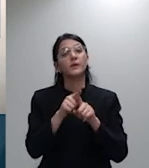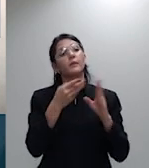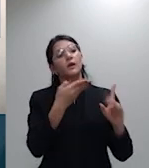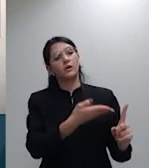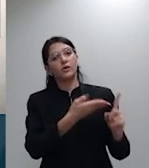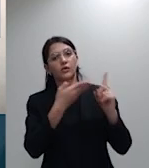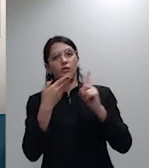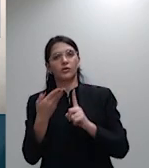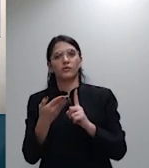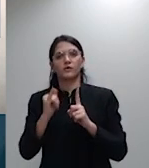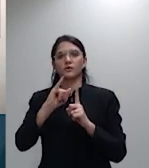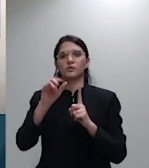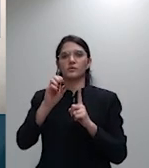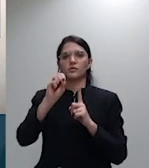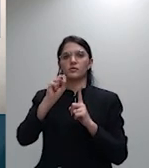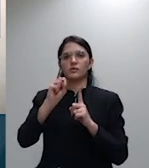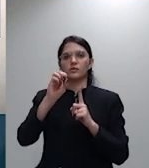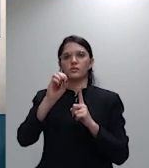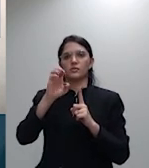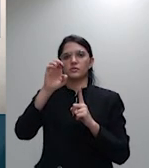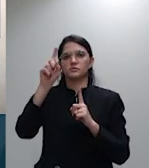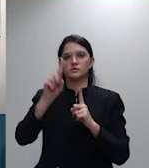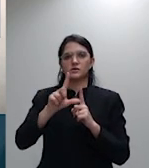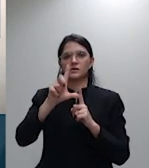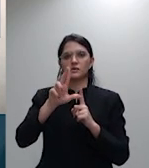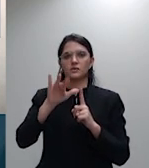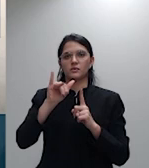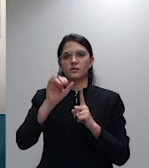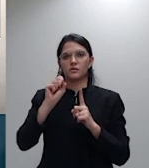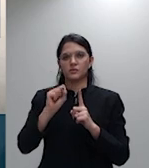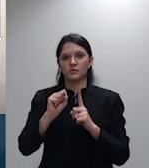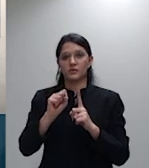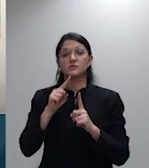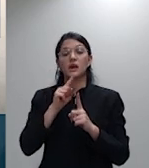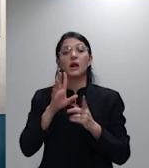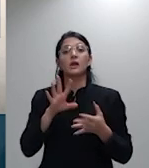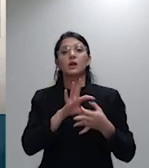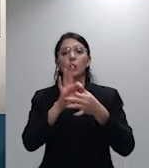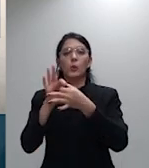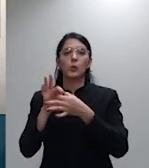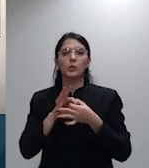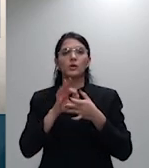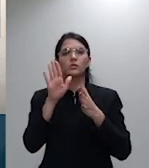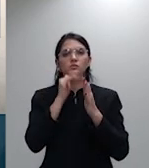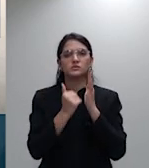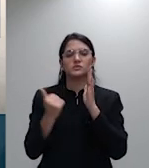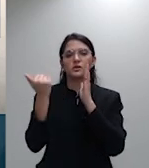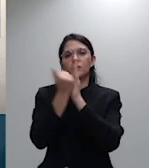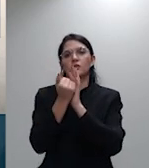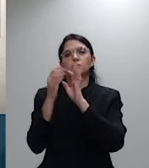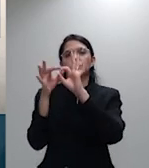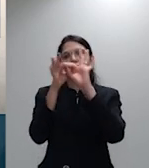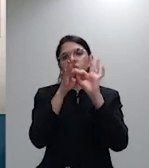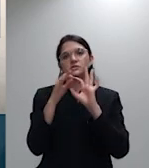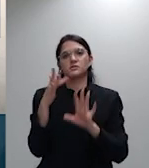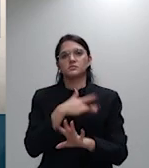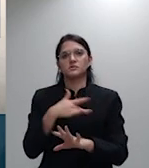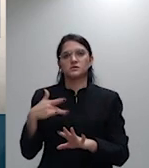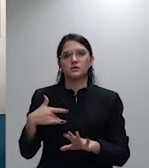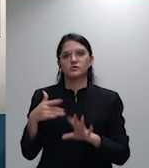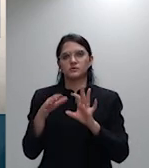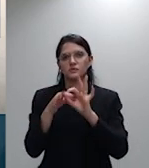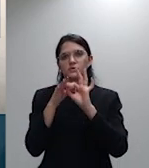pela União Nacional das Instituições de Autogestão e Saúde Unidas senhor ministro Antônio Carlos